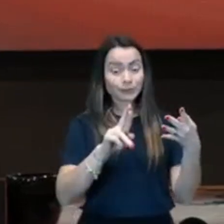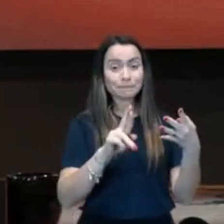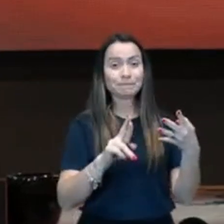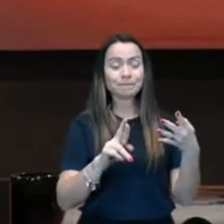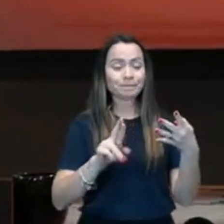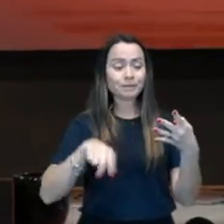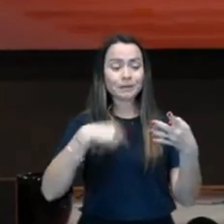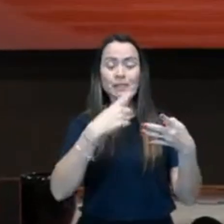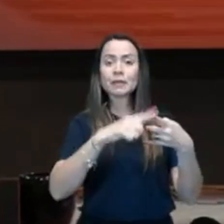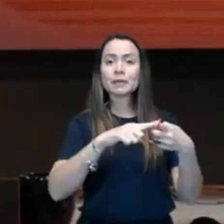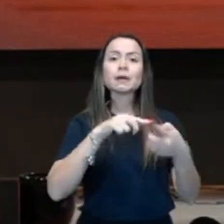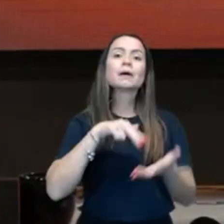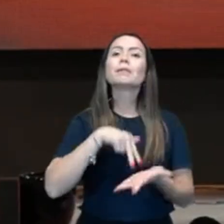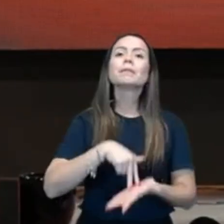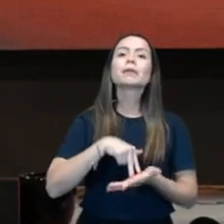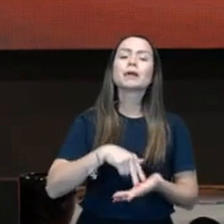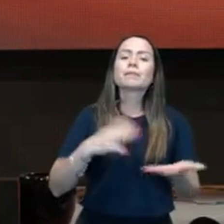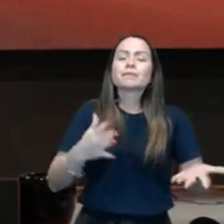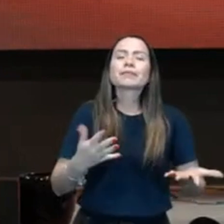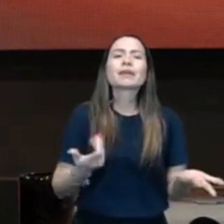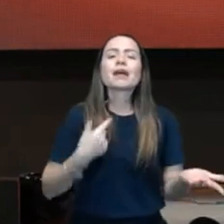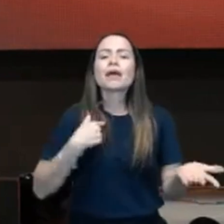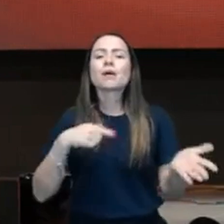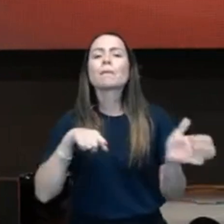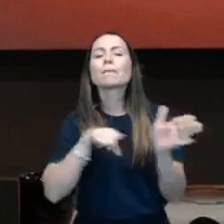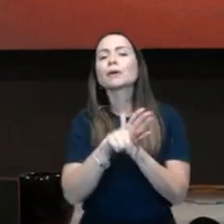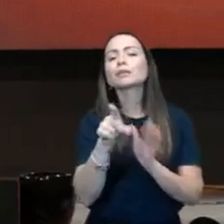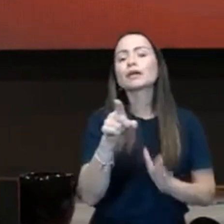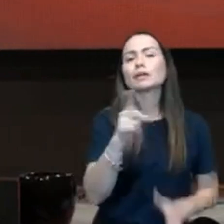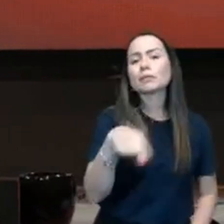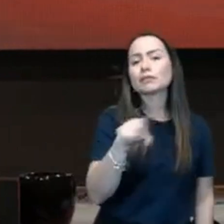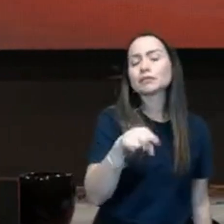Permanecer. Qual é a primeira pergunta que eu quero responder?